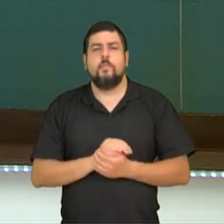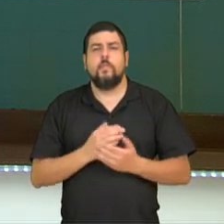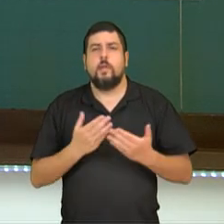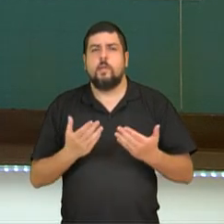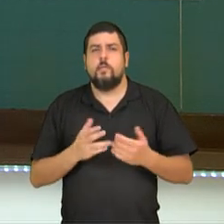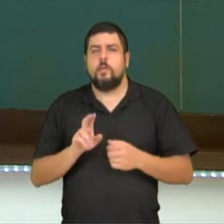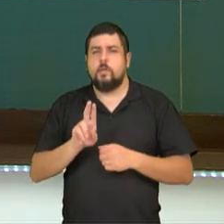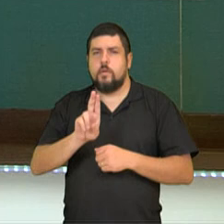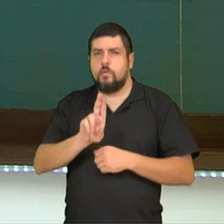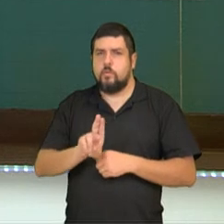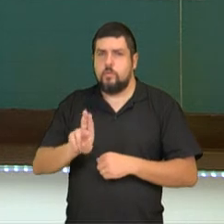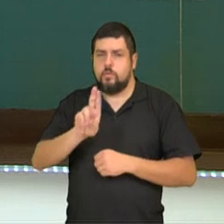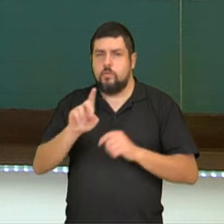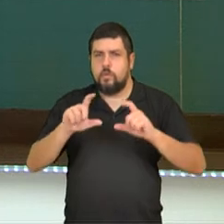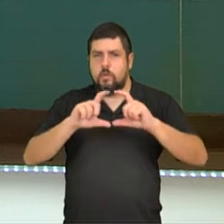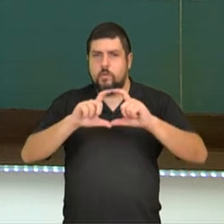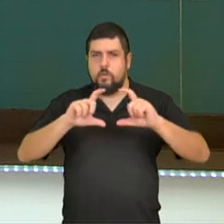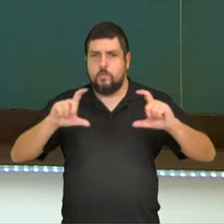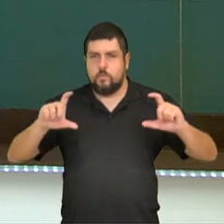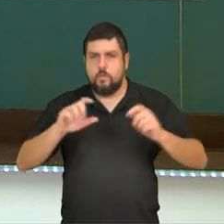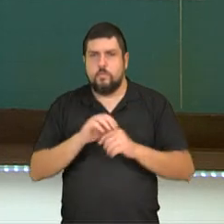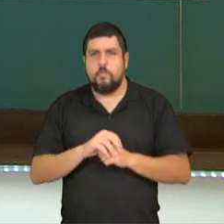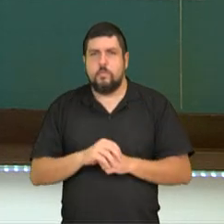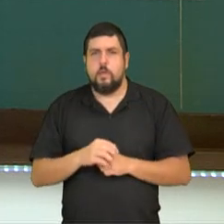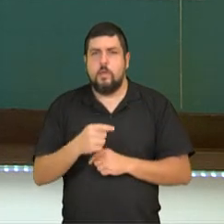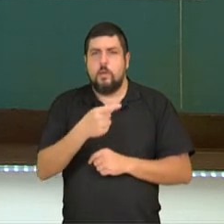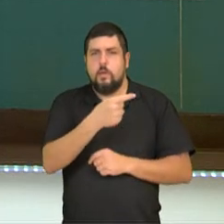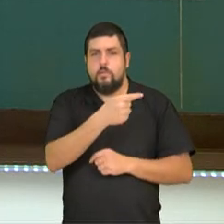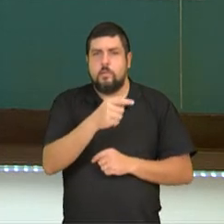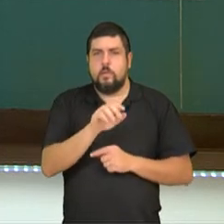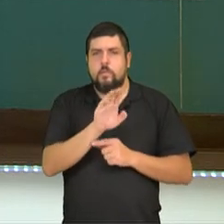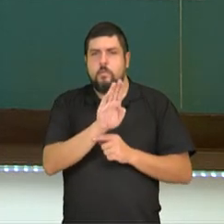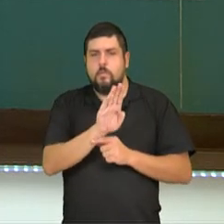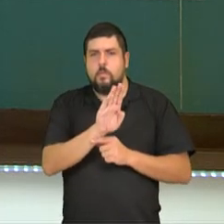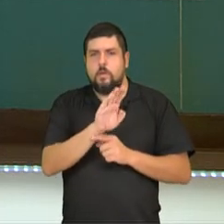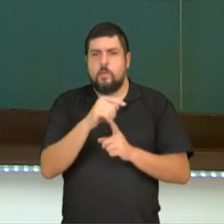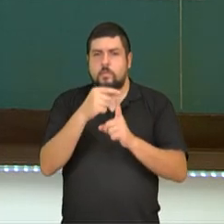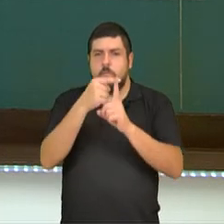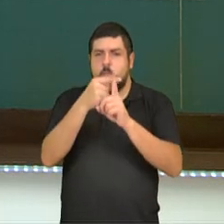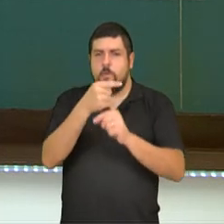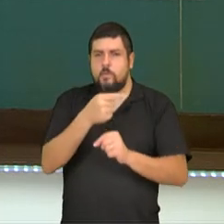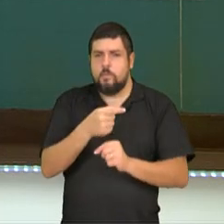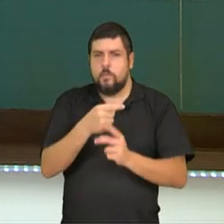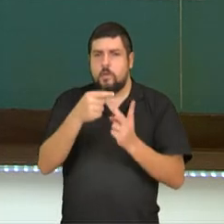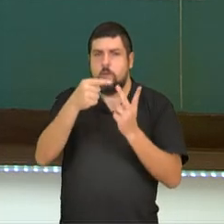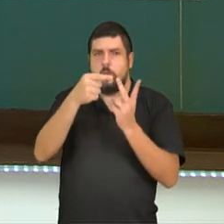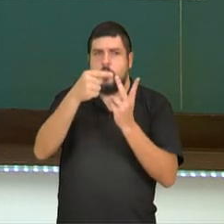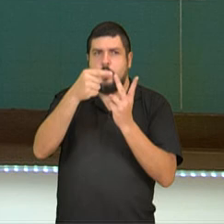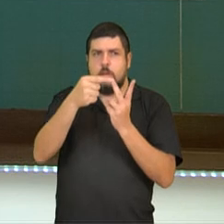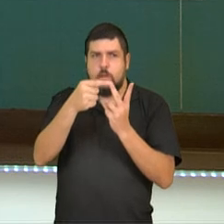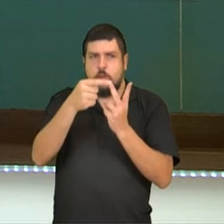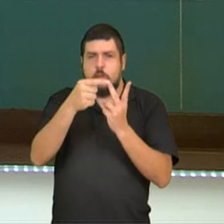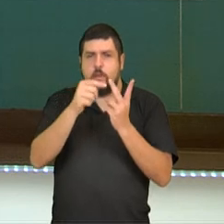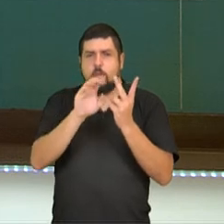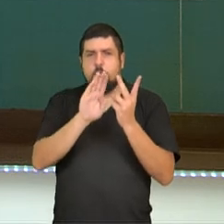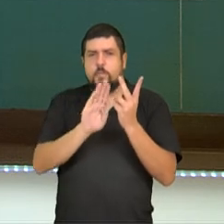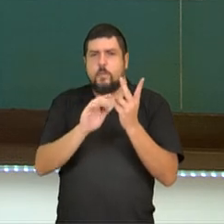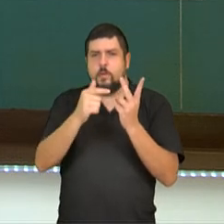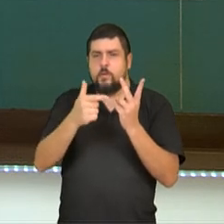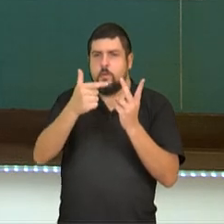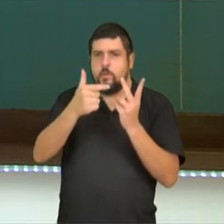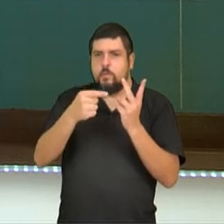fórmula, qual que é a fórmula, né? Menos B, mais ou menos, raiz quadrada de B ao quadrado, menos 4 vezes A, C, né,